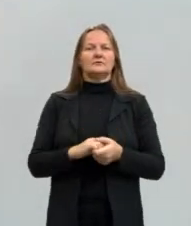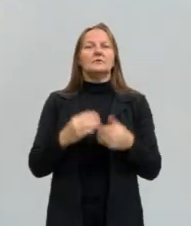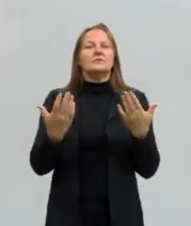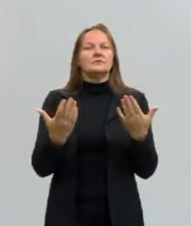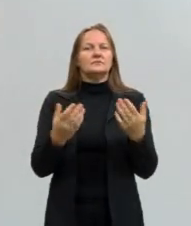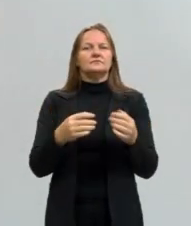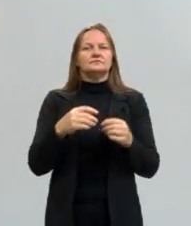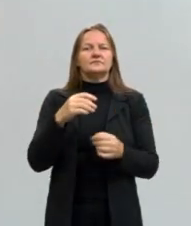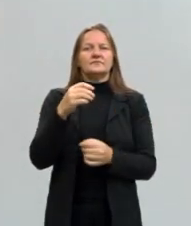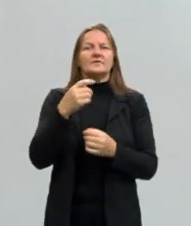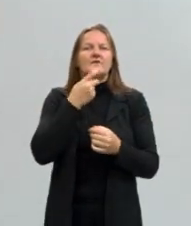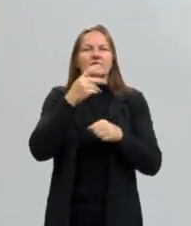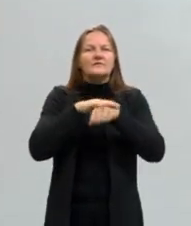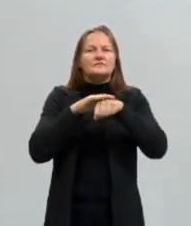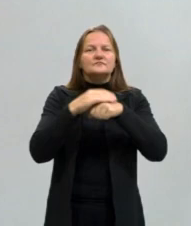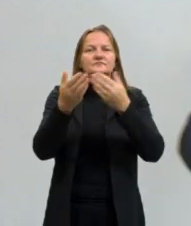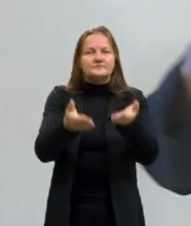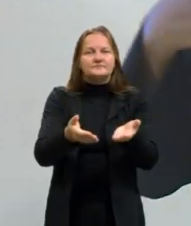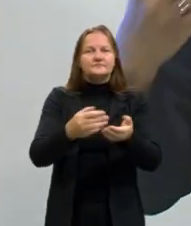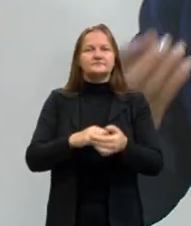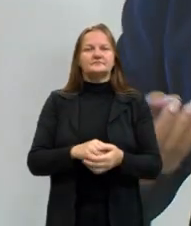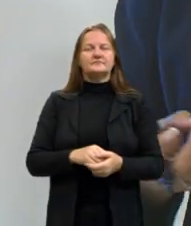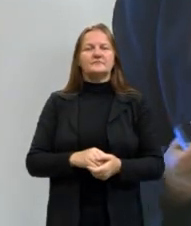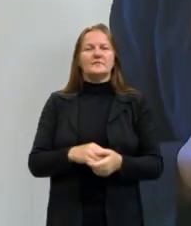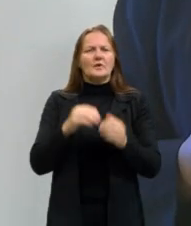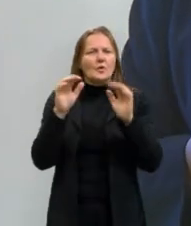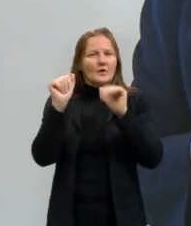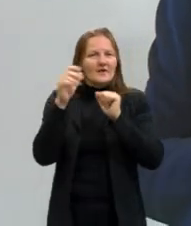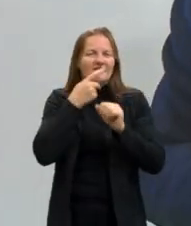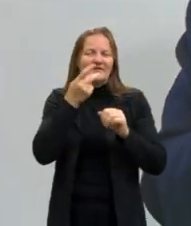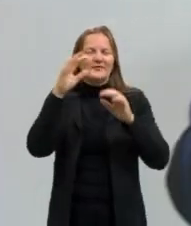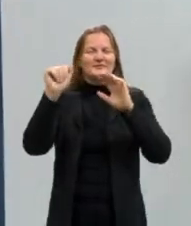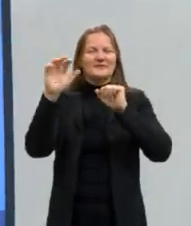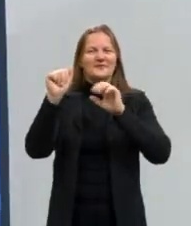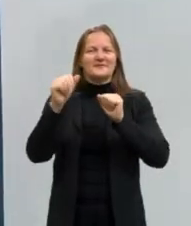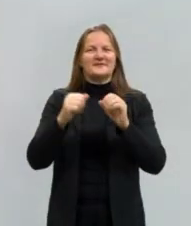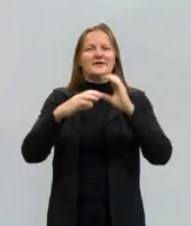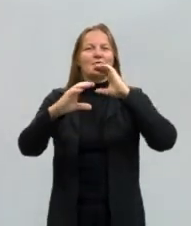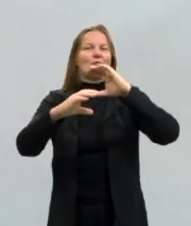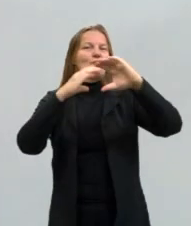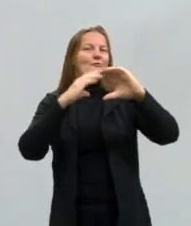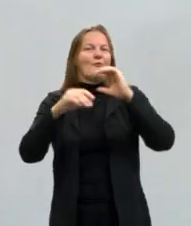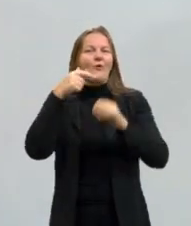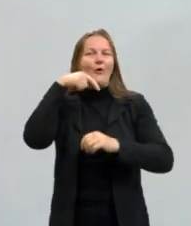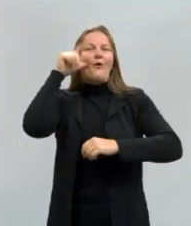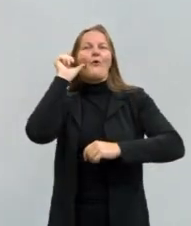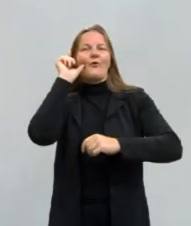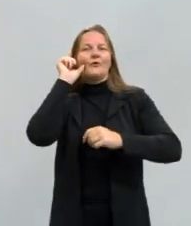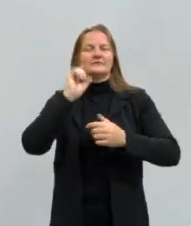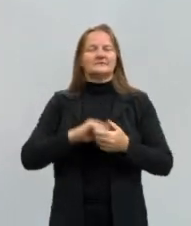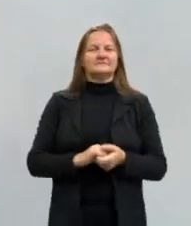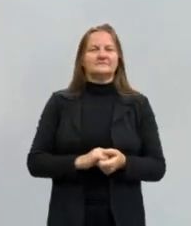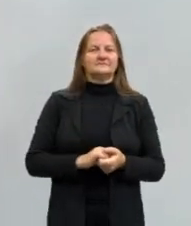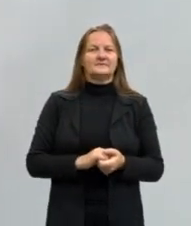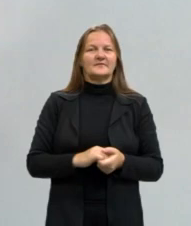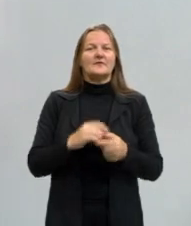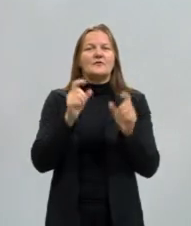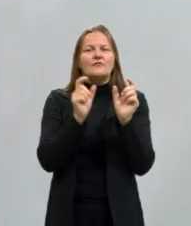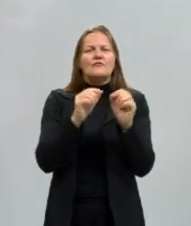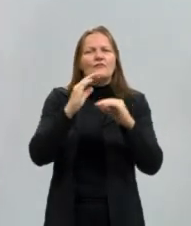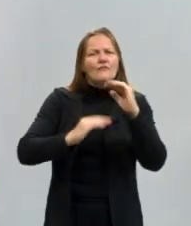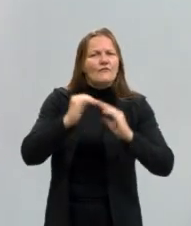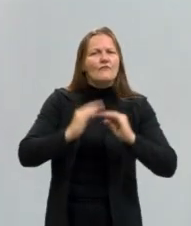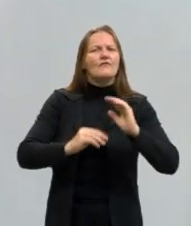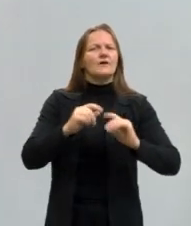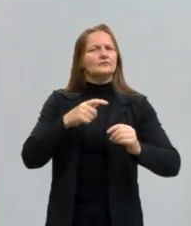eu estou aqui falando com vocês. Eu estudo espanhol. Eu cantei ontem. Então, são fatos que